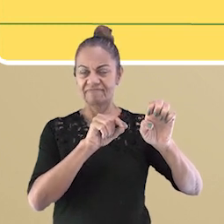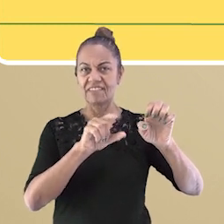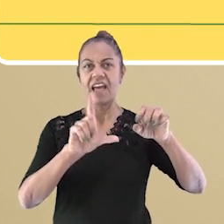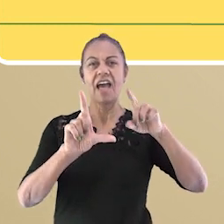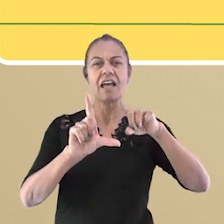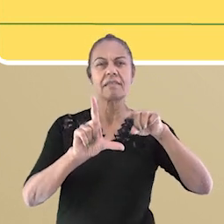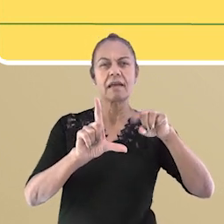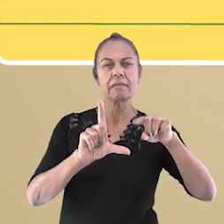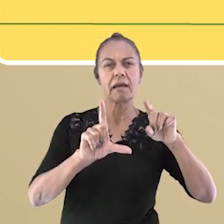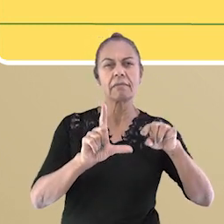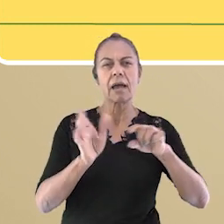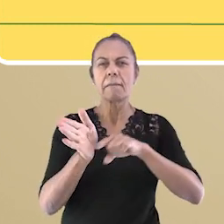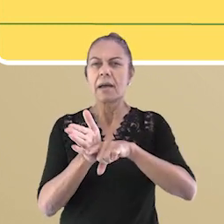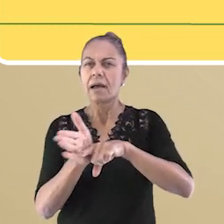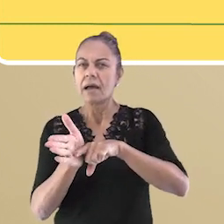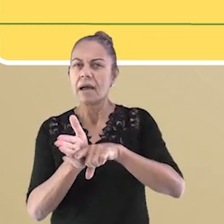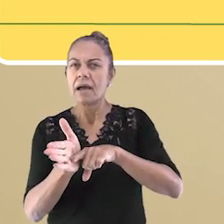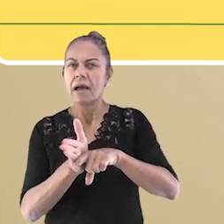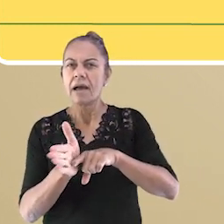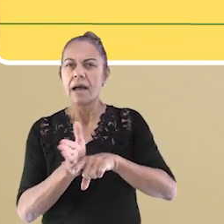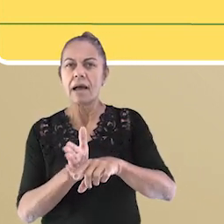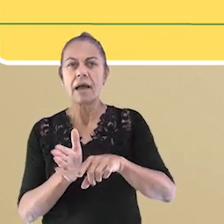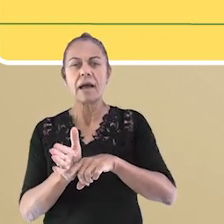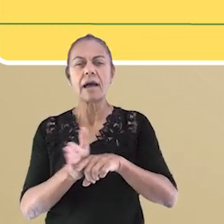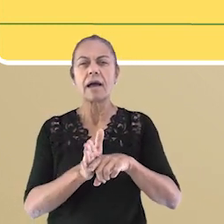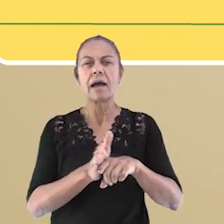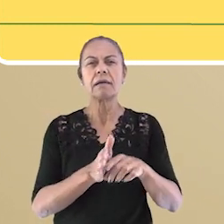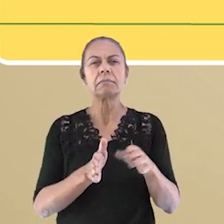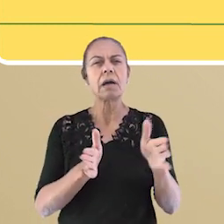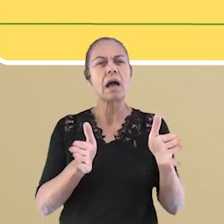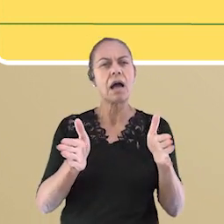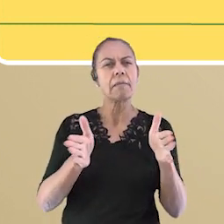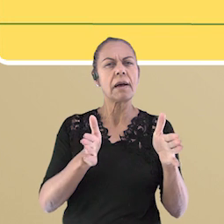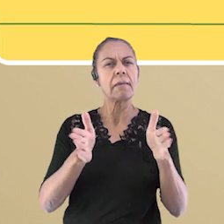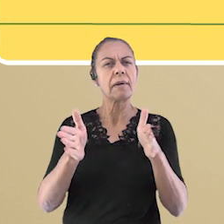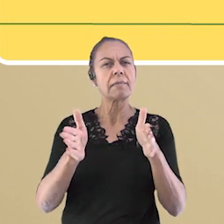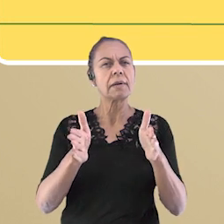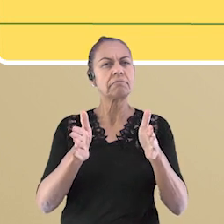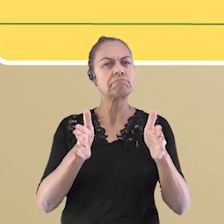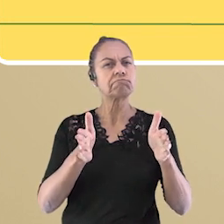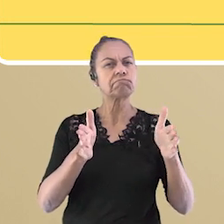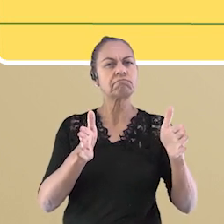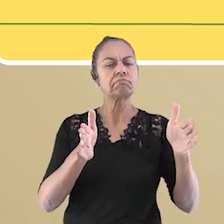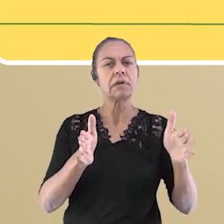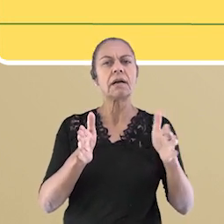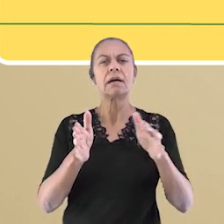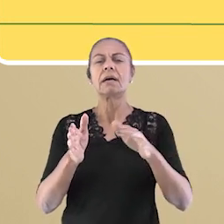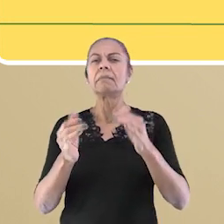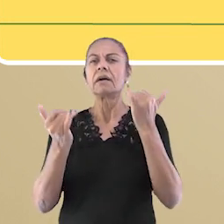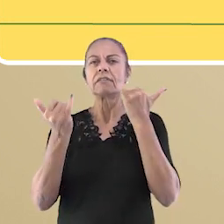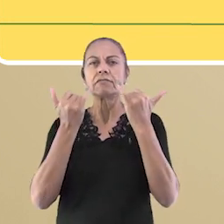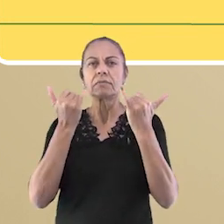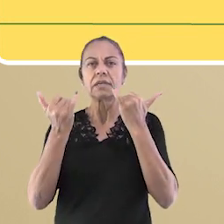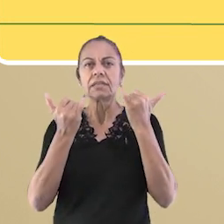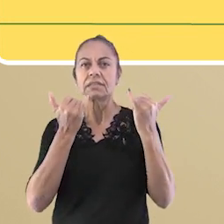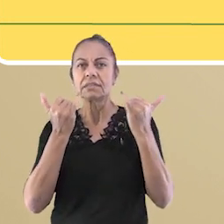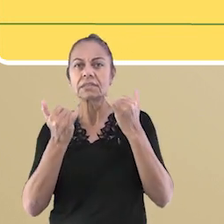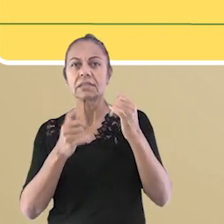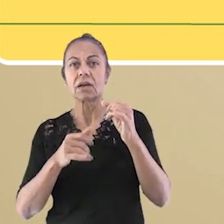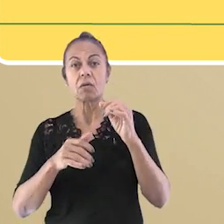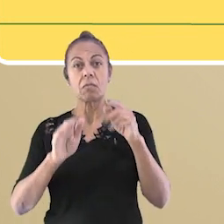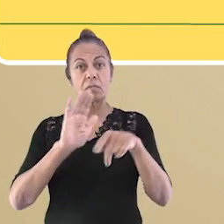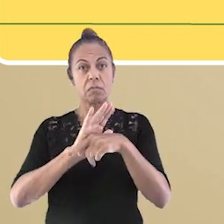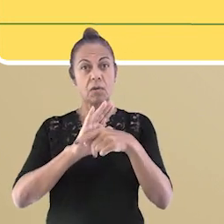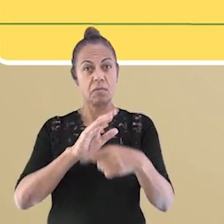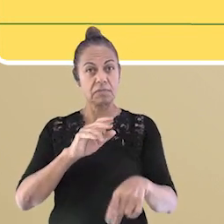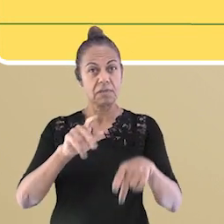IBGE realiza o censo demográfico de tempos em tempos para coletar informações sobre a população